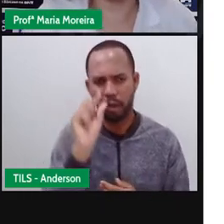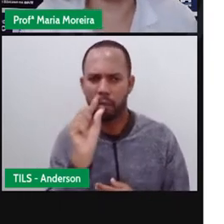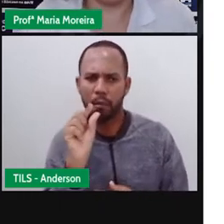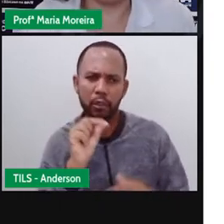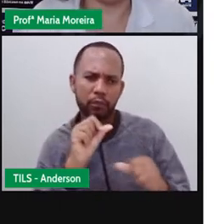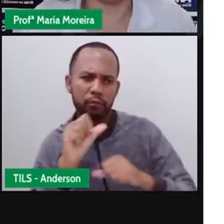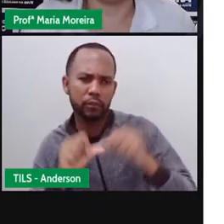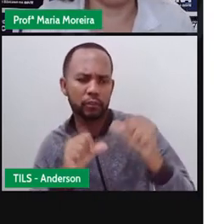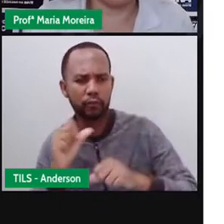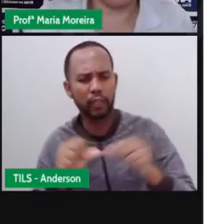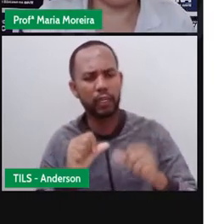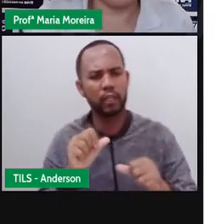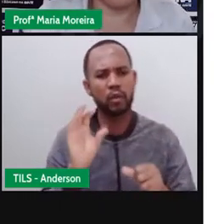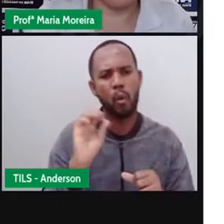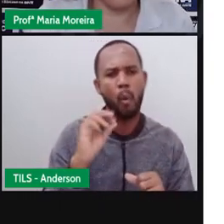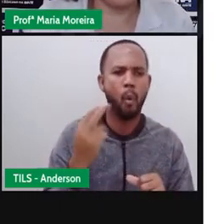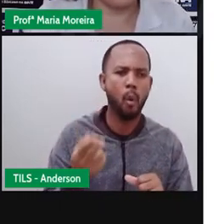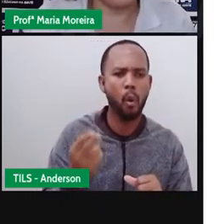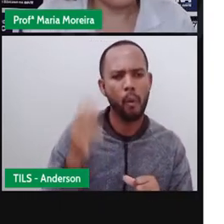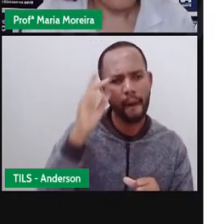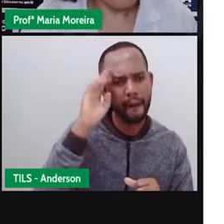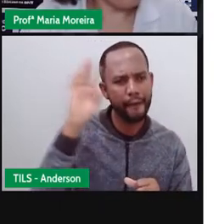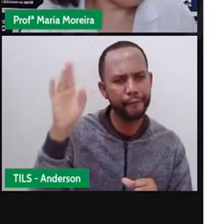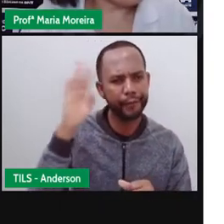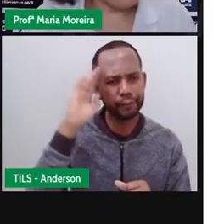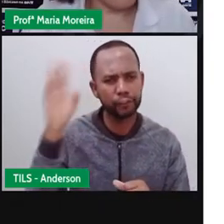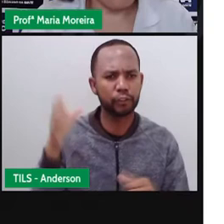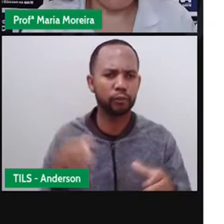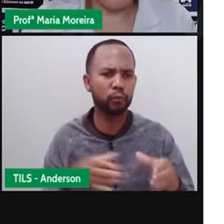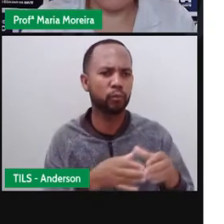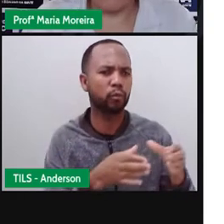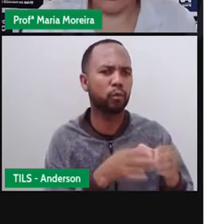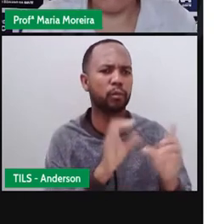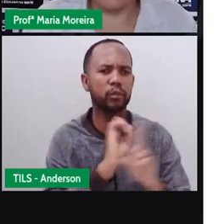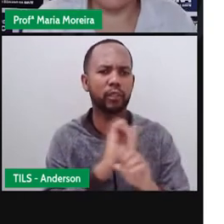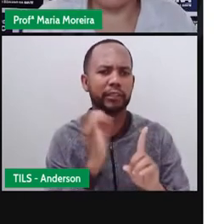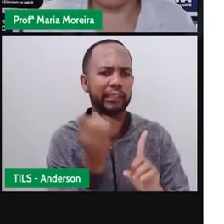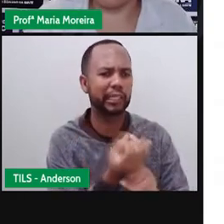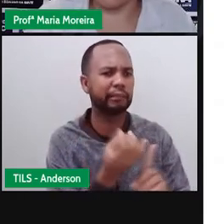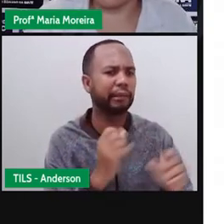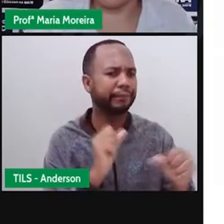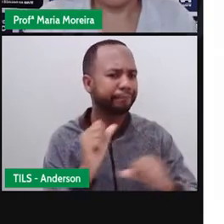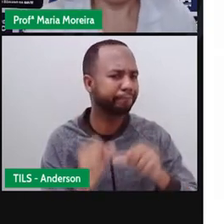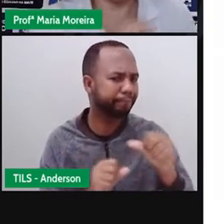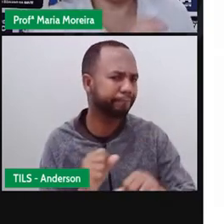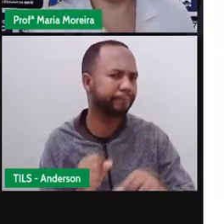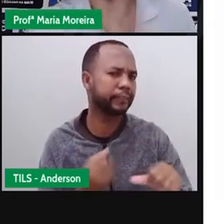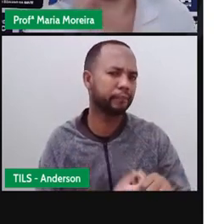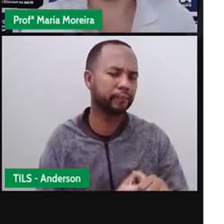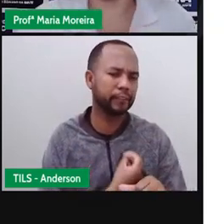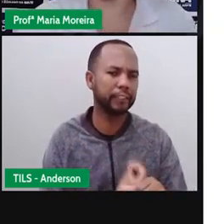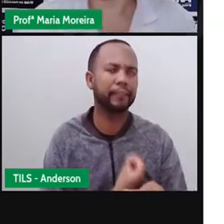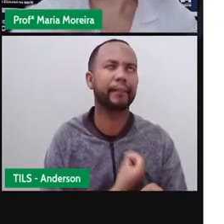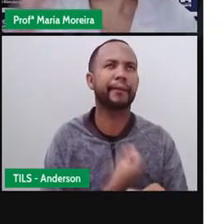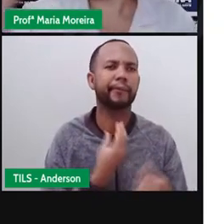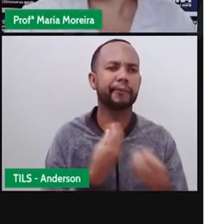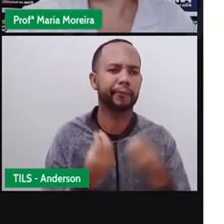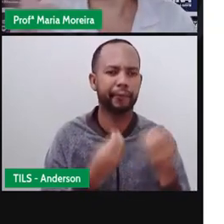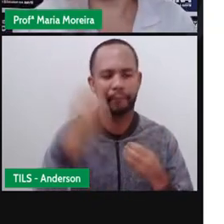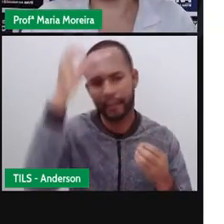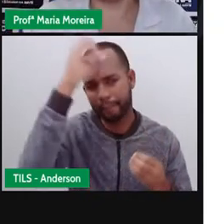sobre um determinado comportamento da sociedade. Por mais que a Pró mude alguma coisa na história, Muda um pontinho aqui,